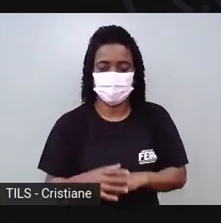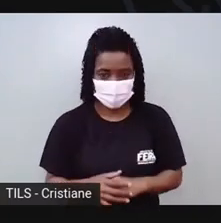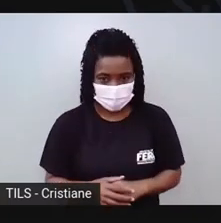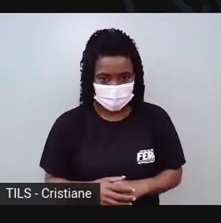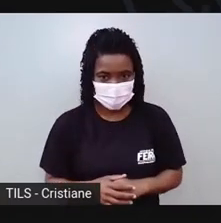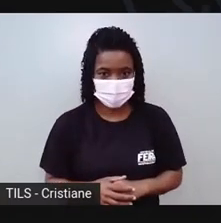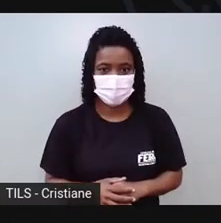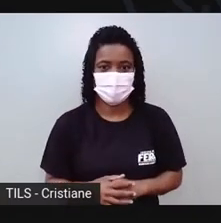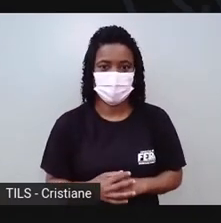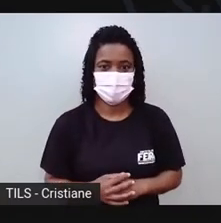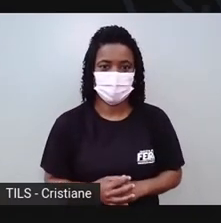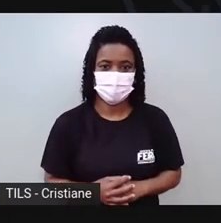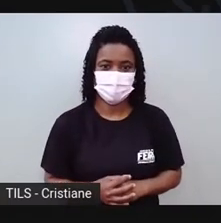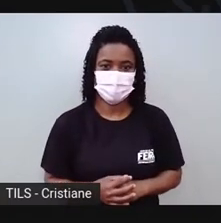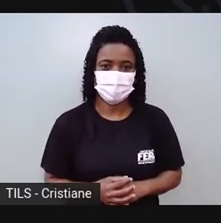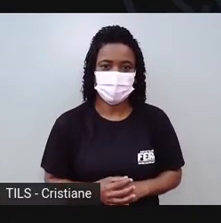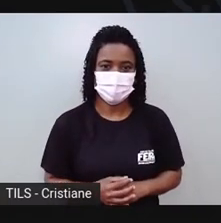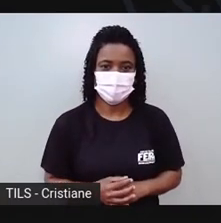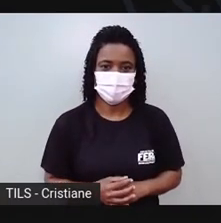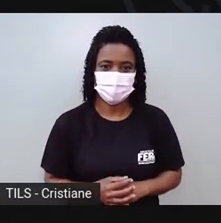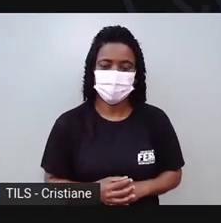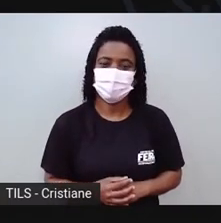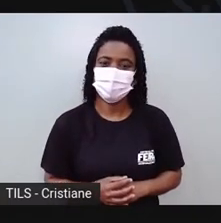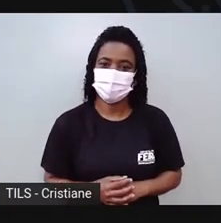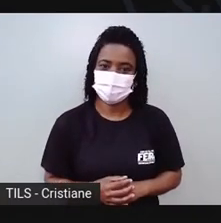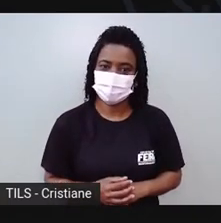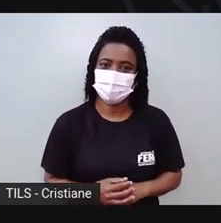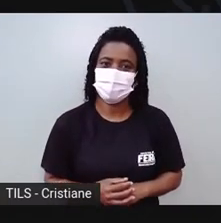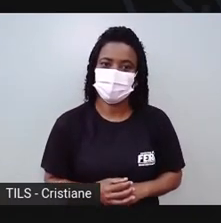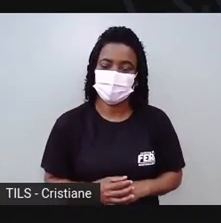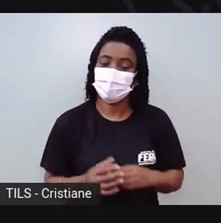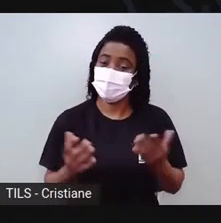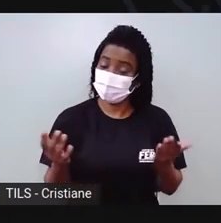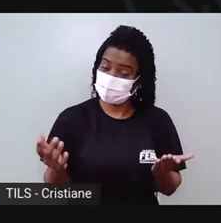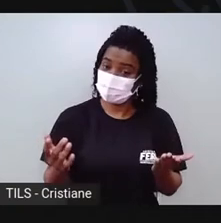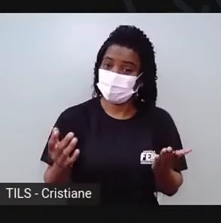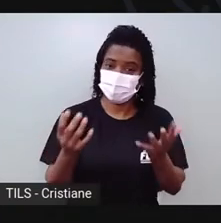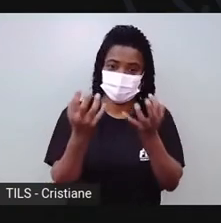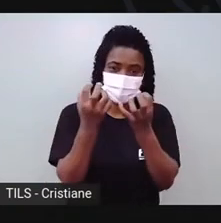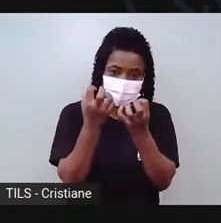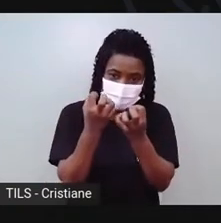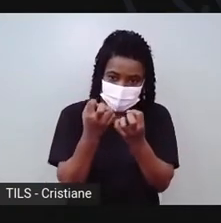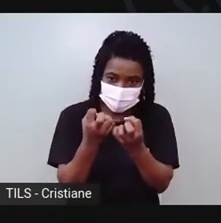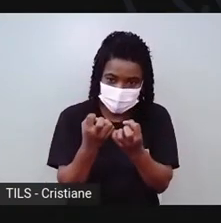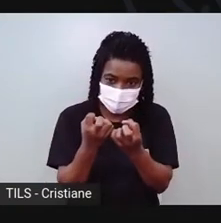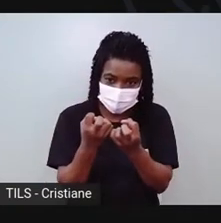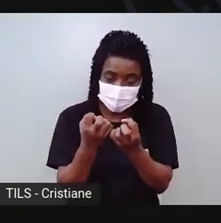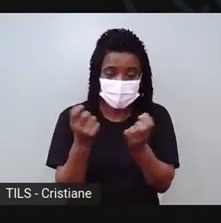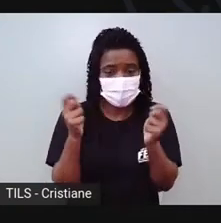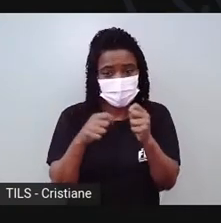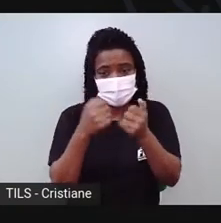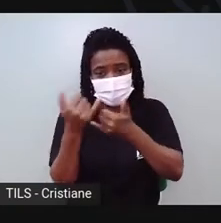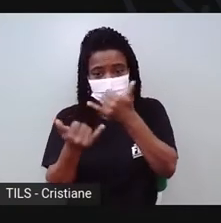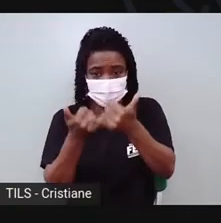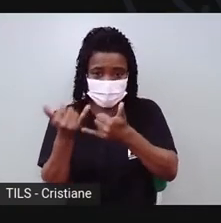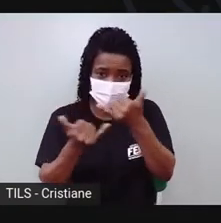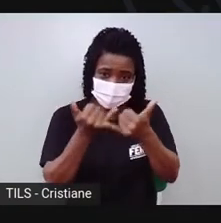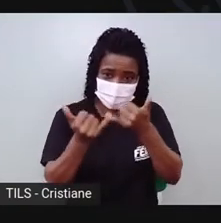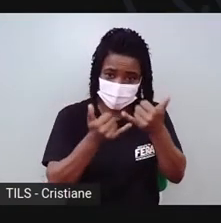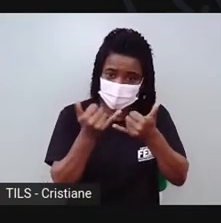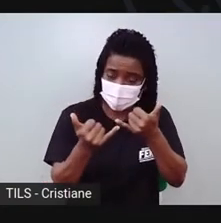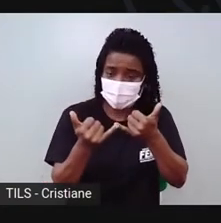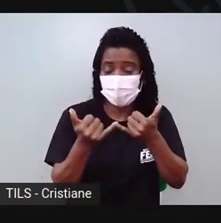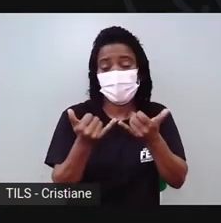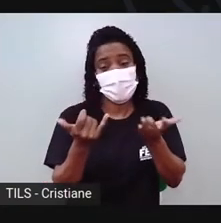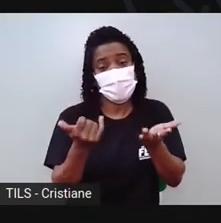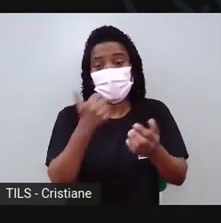secar, a gente pode brincar com ele, né? Ou então, se a mamãe gostar, ela vai querer botar na